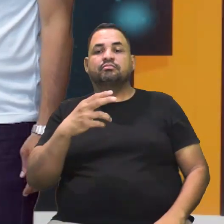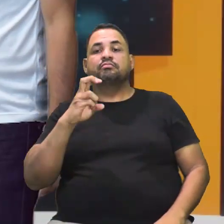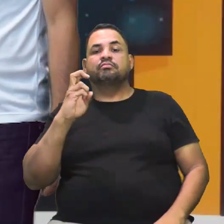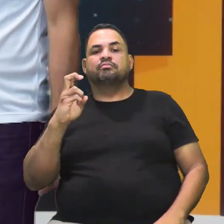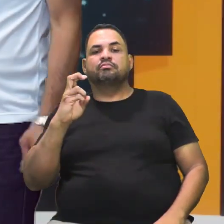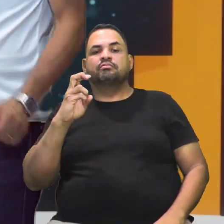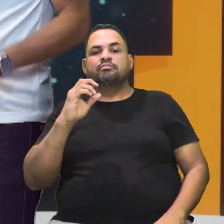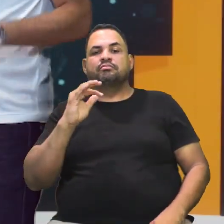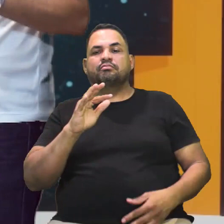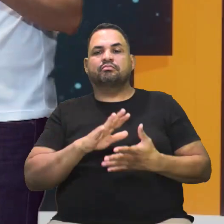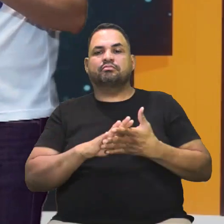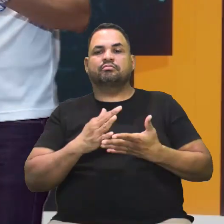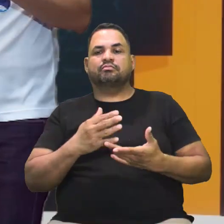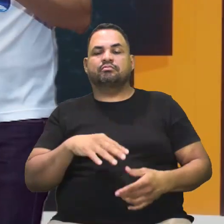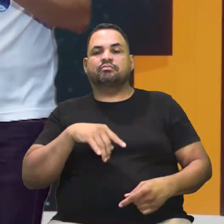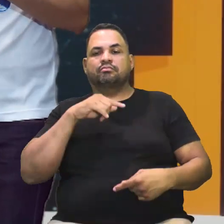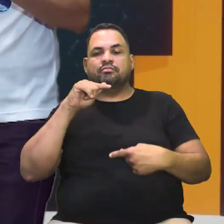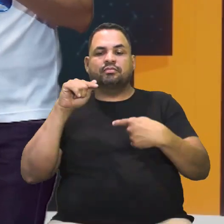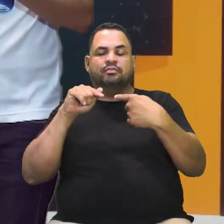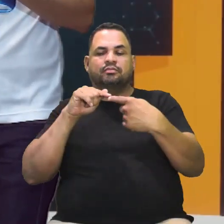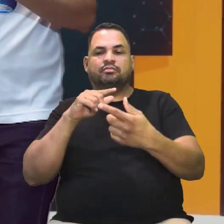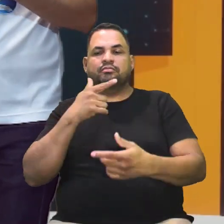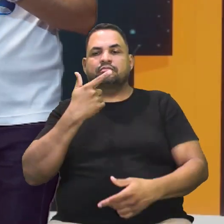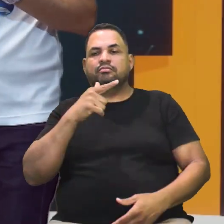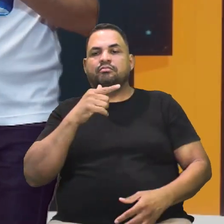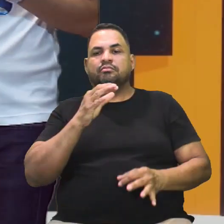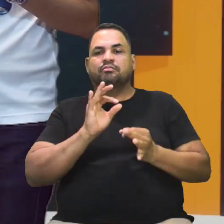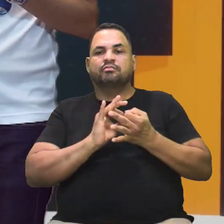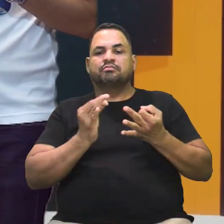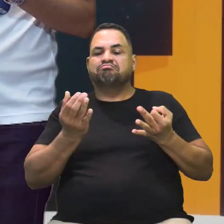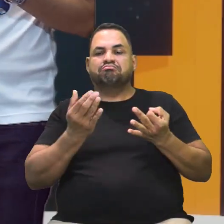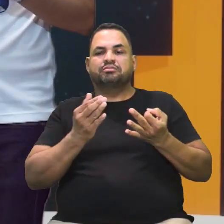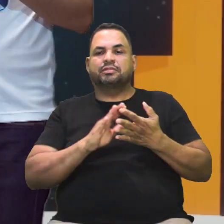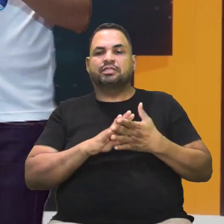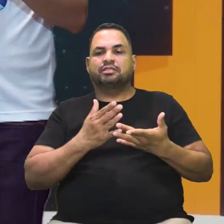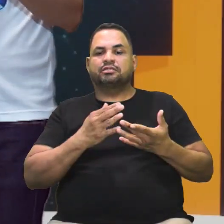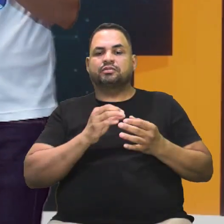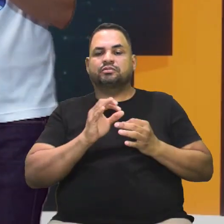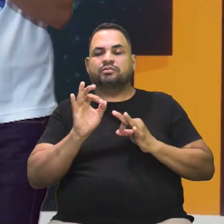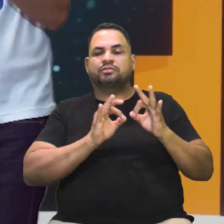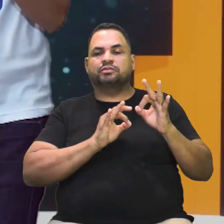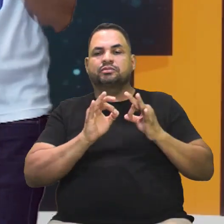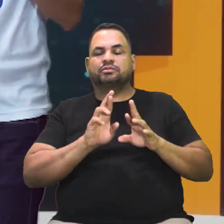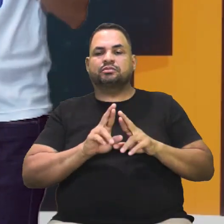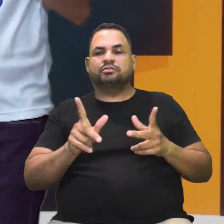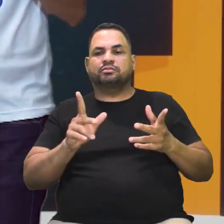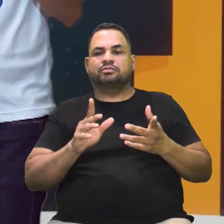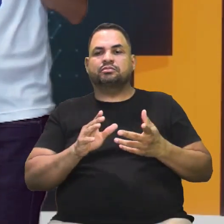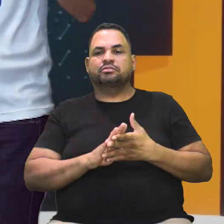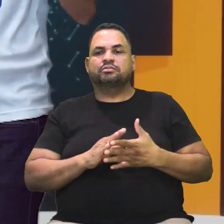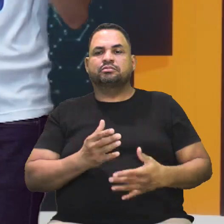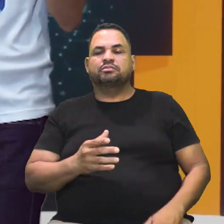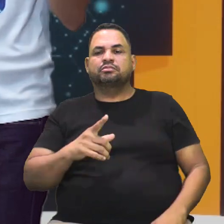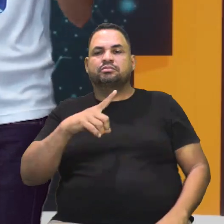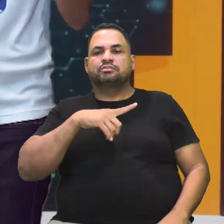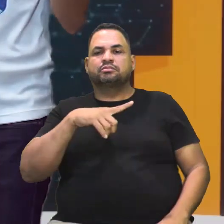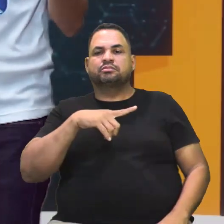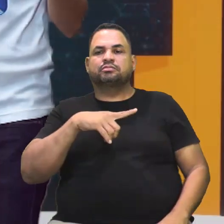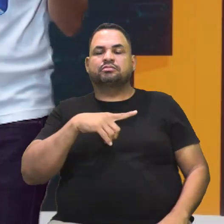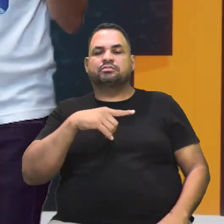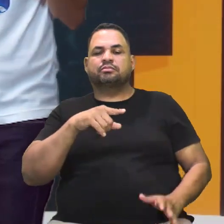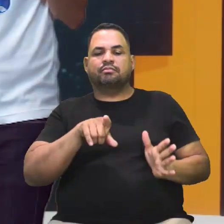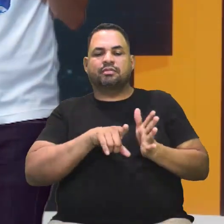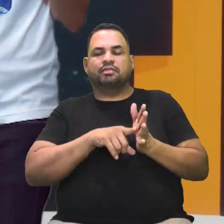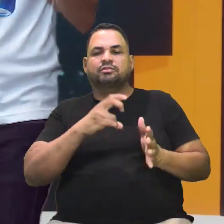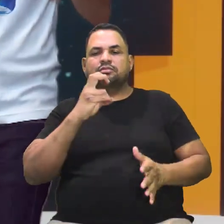5 no foco. O foco não vai ter coordenadas diferentes. Vão ser números simétricos. Se eu tenho foco